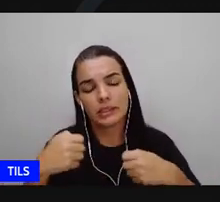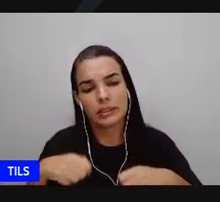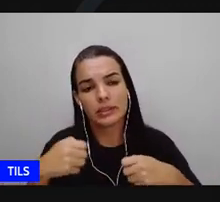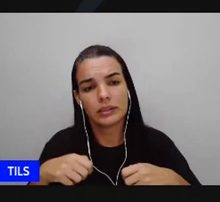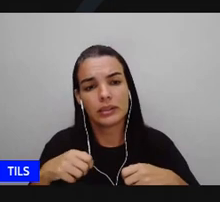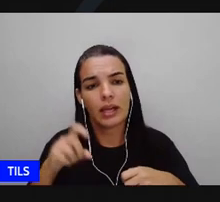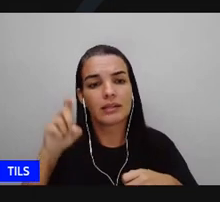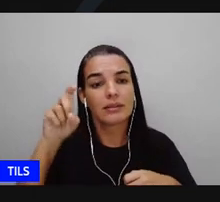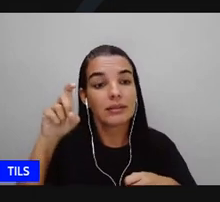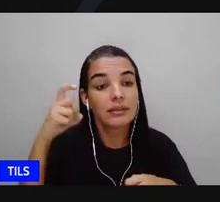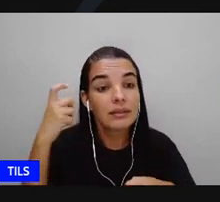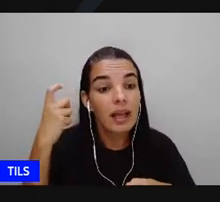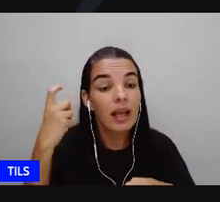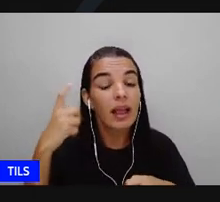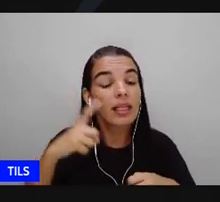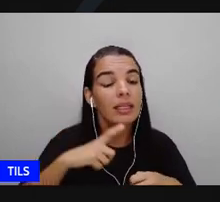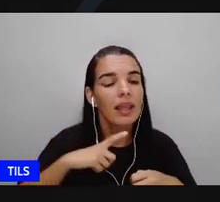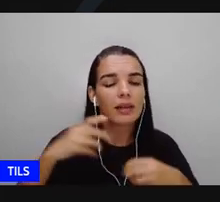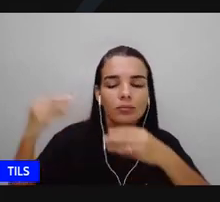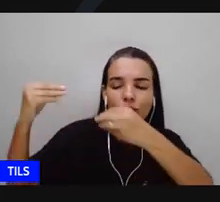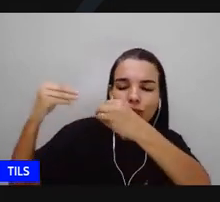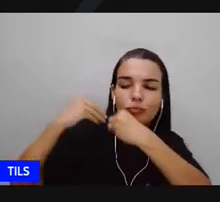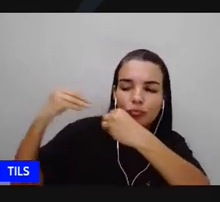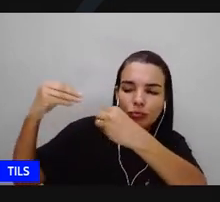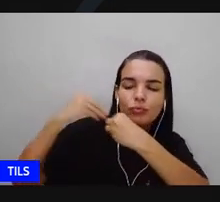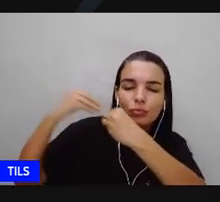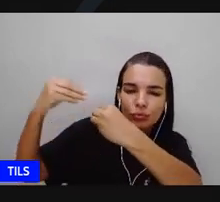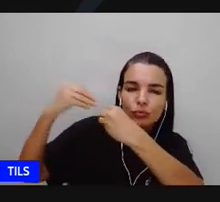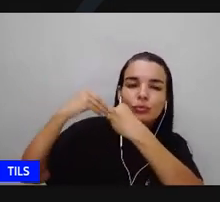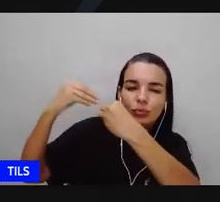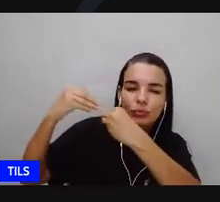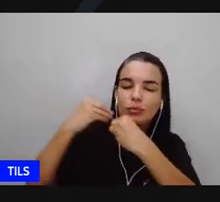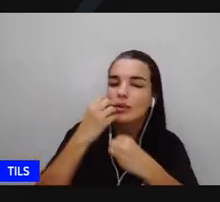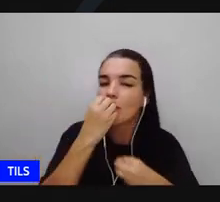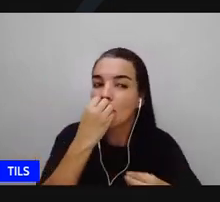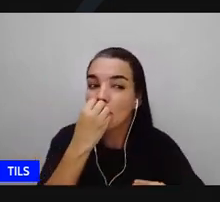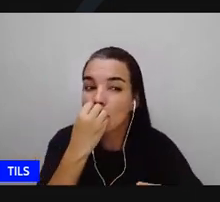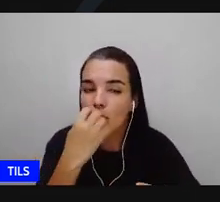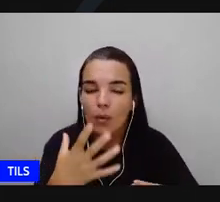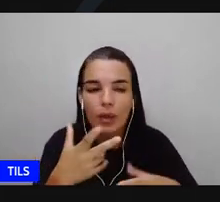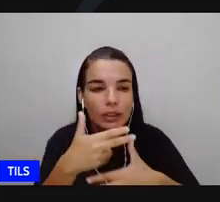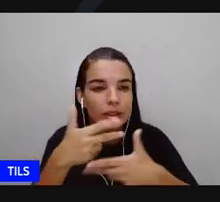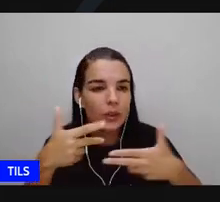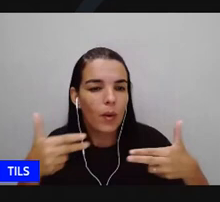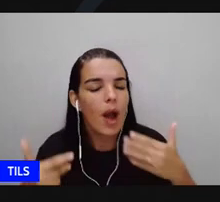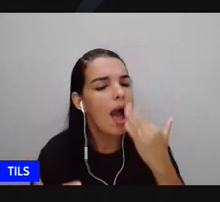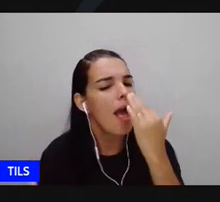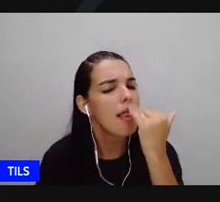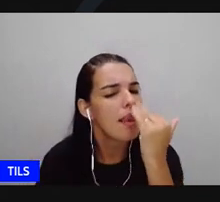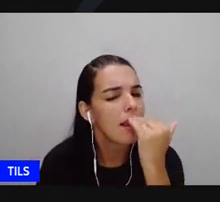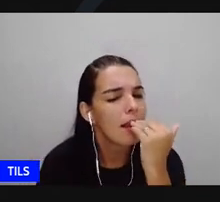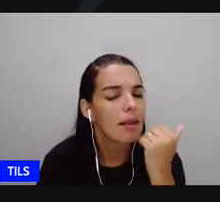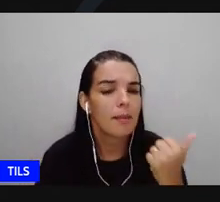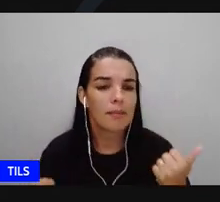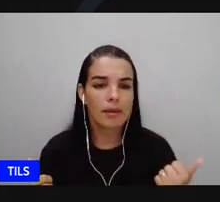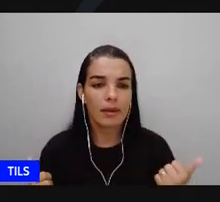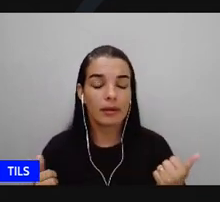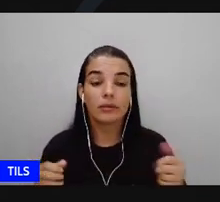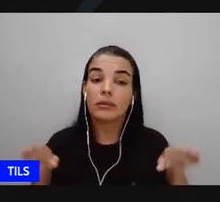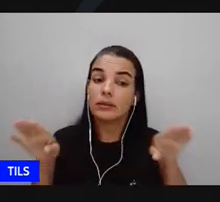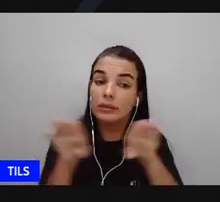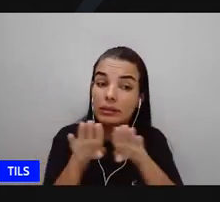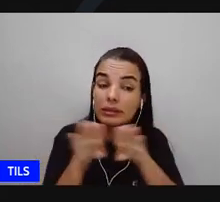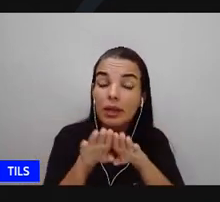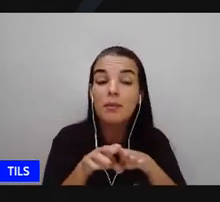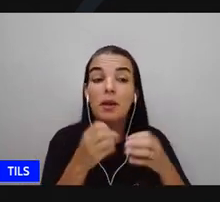ser nutrido de boa alimentação de atividade física de boa leitura o corpo